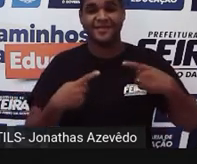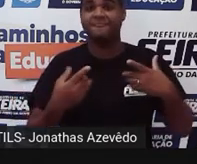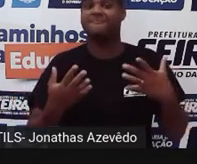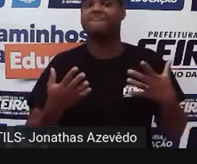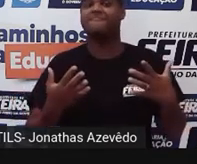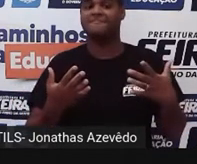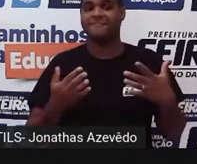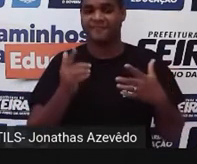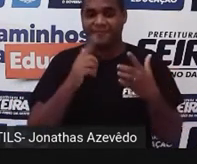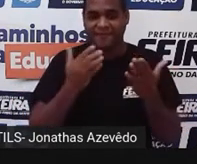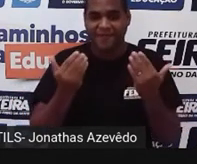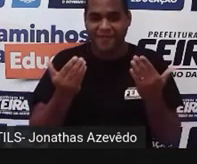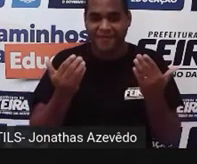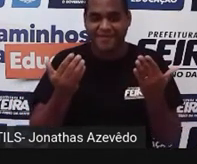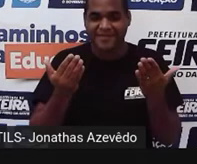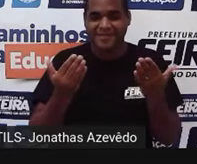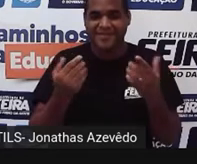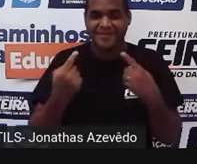Vamos lá?